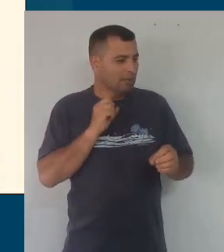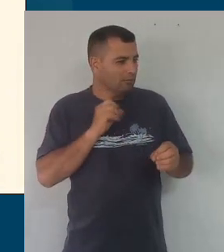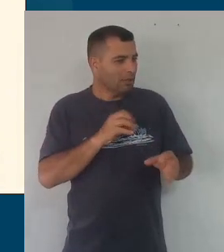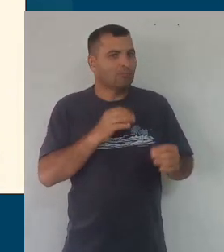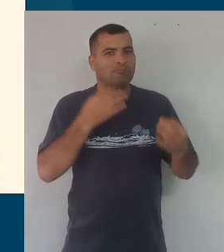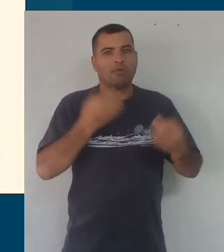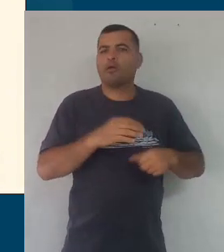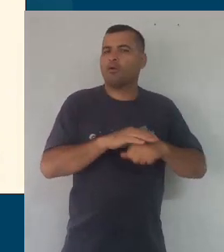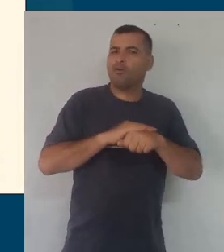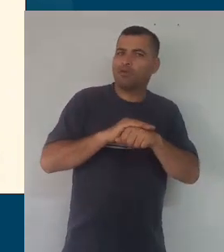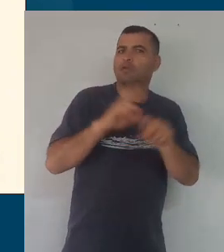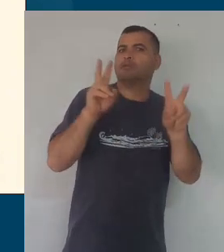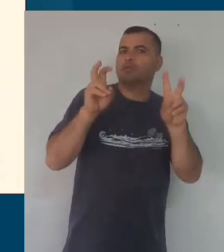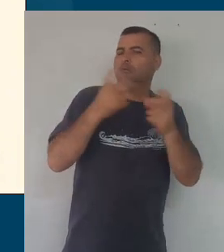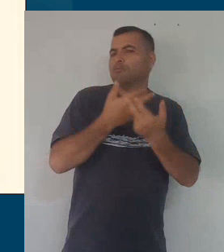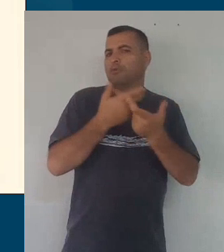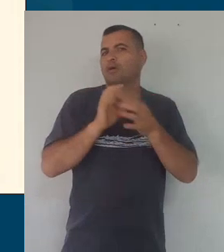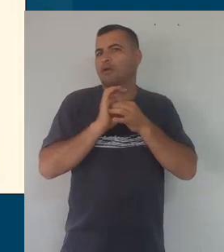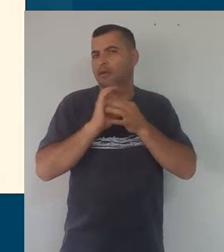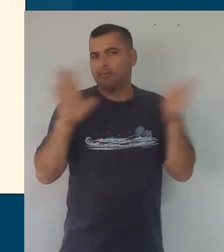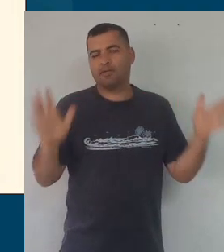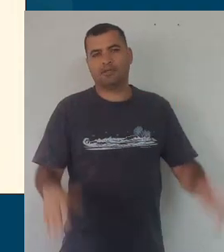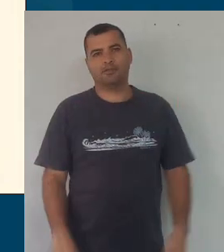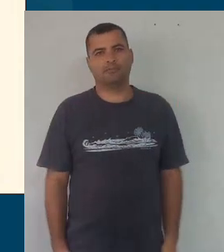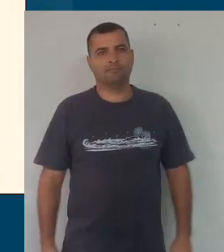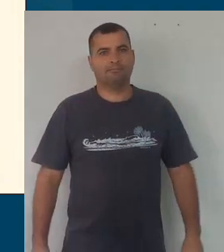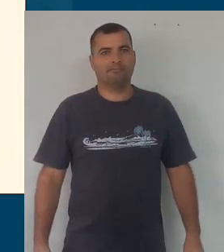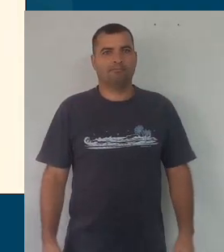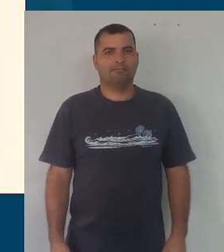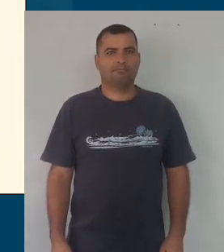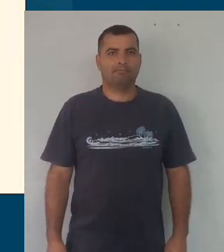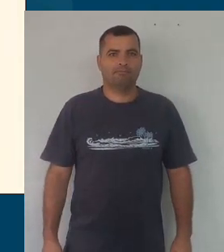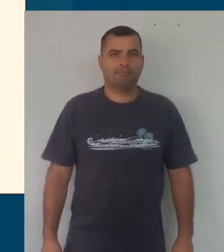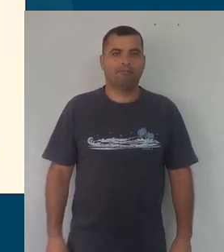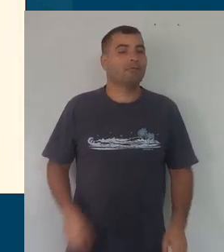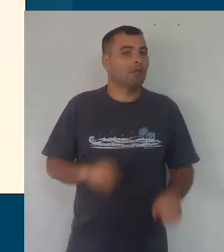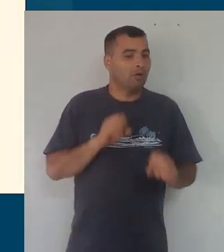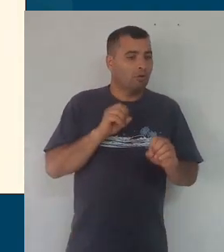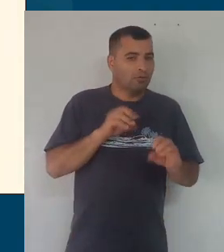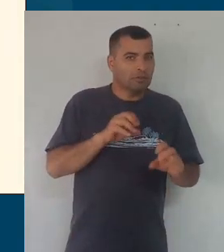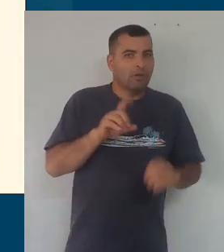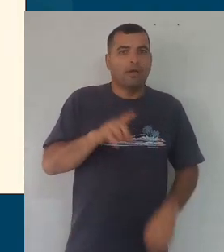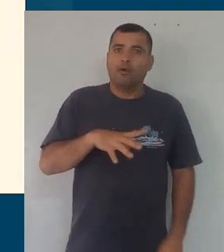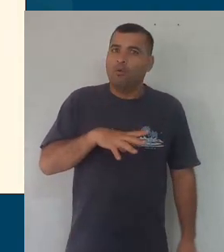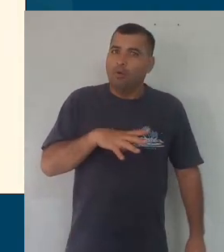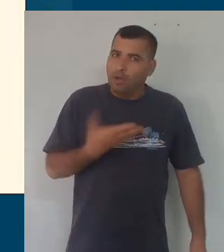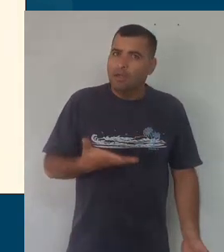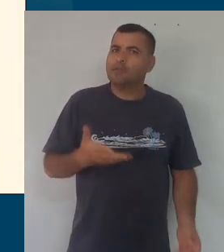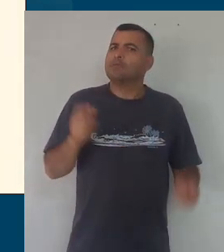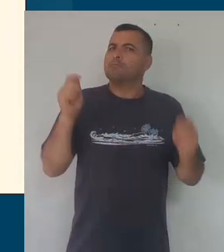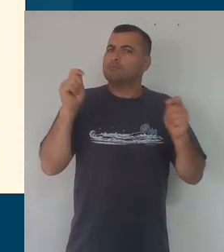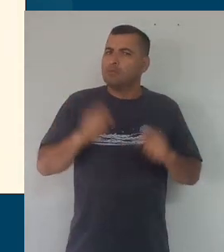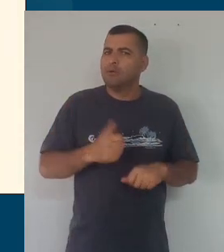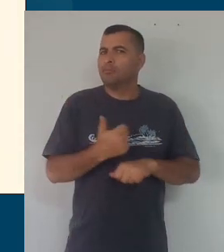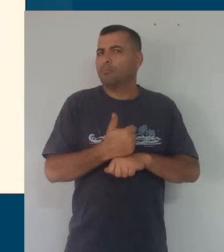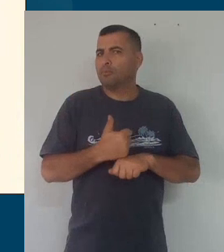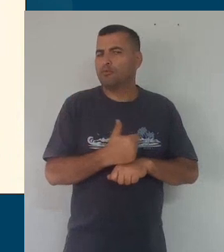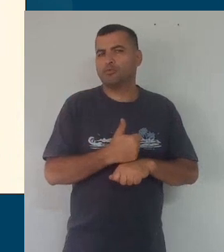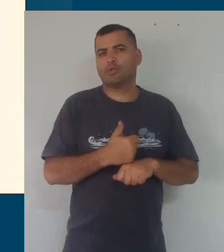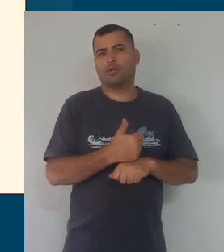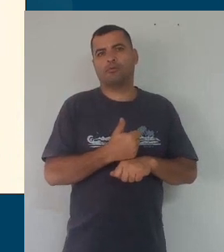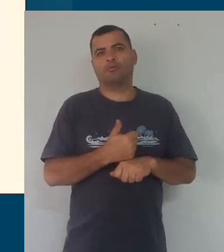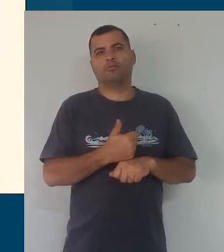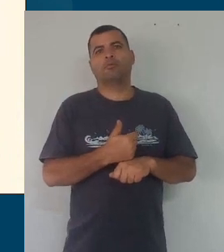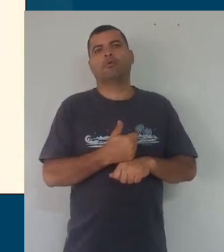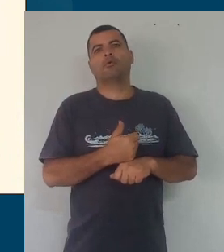educação. Educação é liberdade, educação é coragem e capacidade profissional